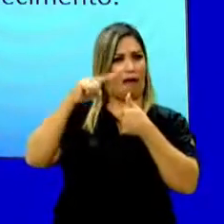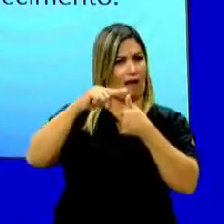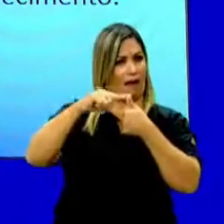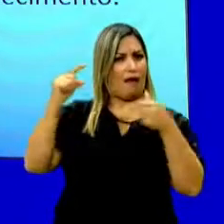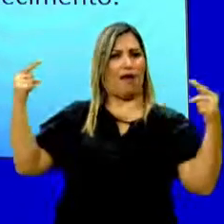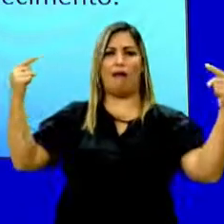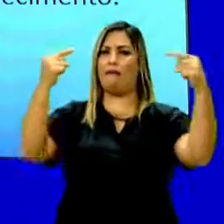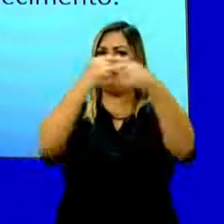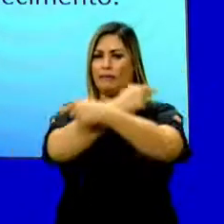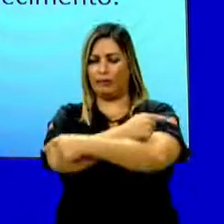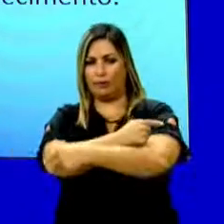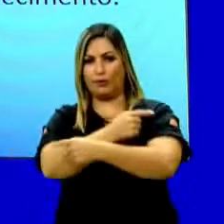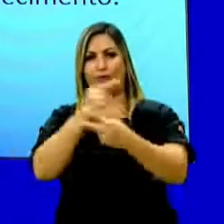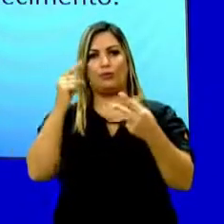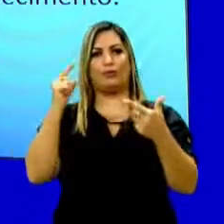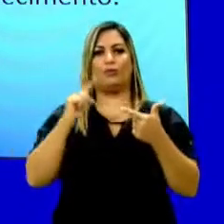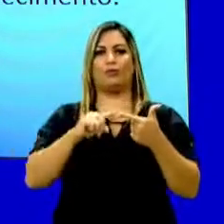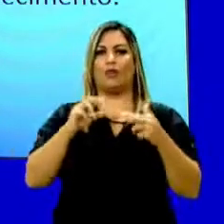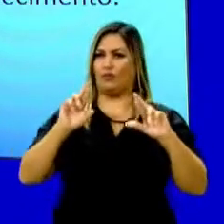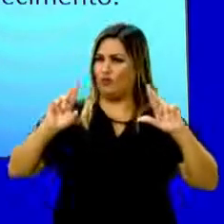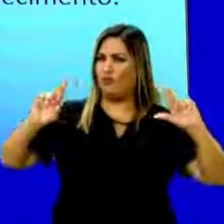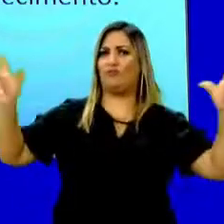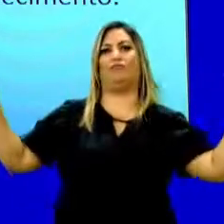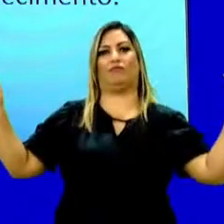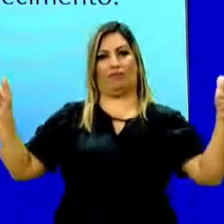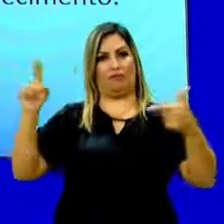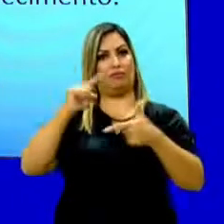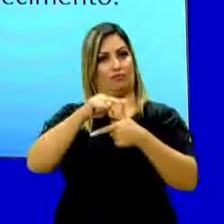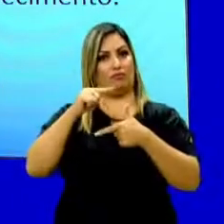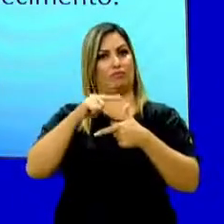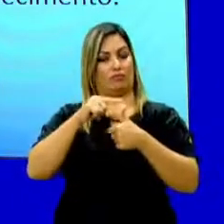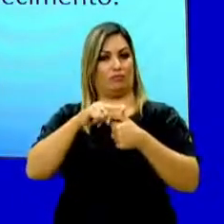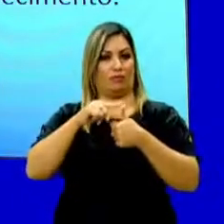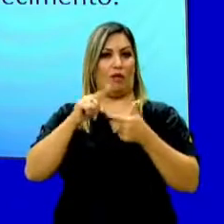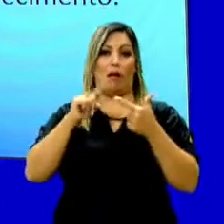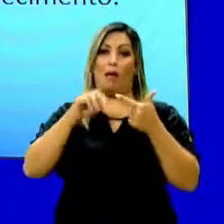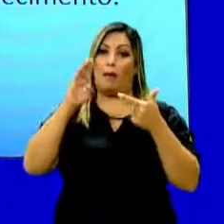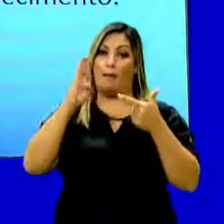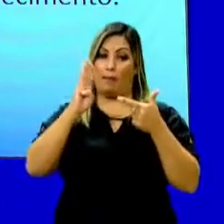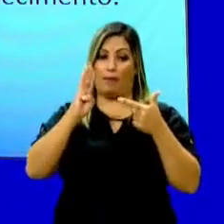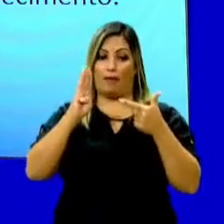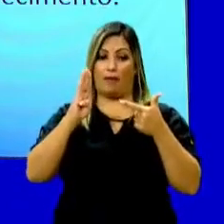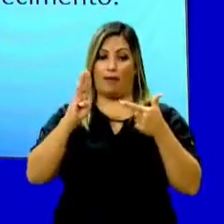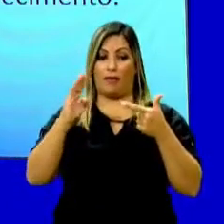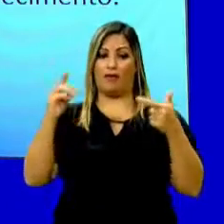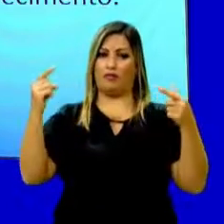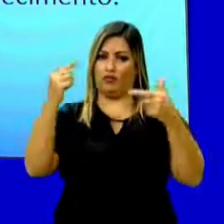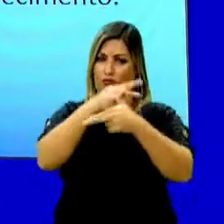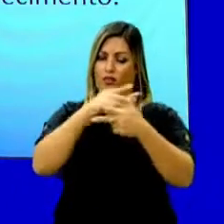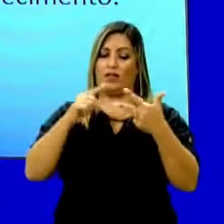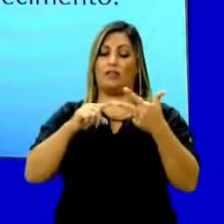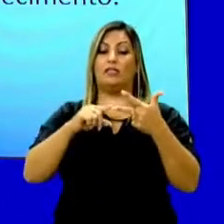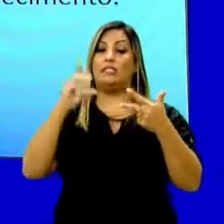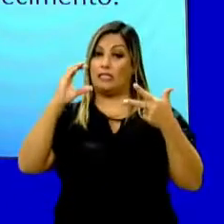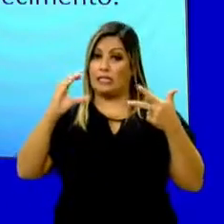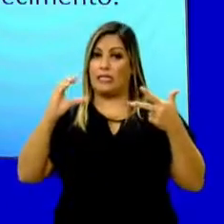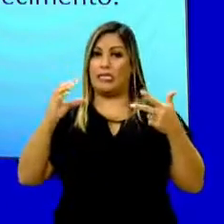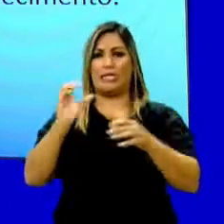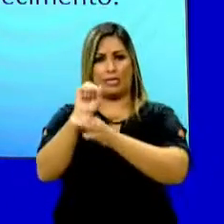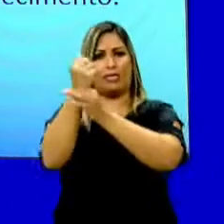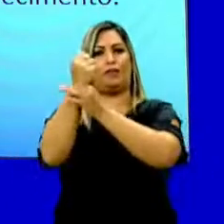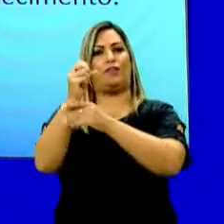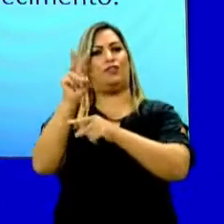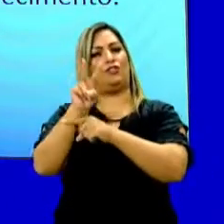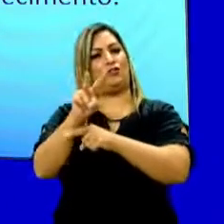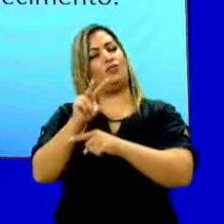discordam do outro. Eles são divergentes. Na letra C, defendem a ideia de que a velhice